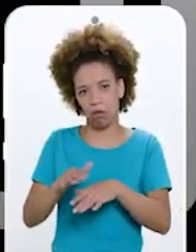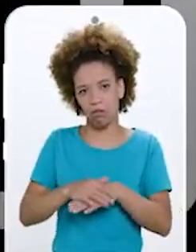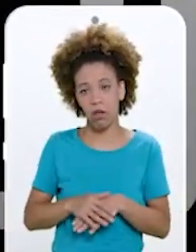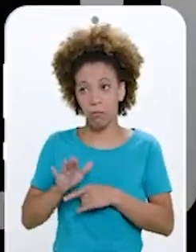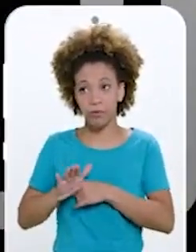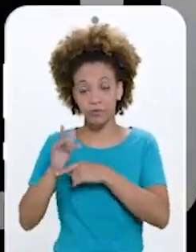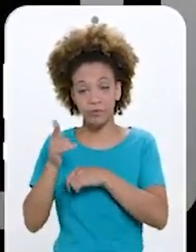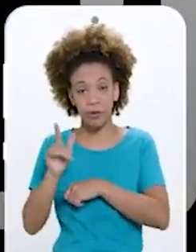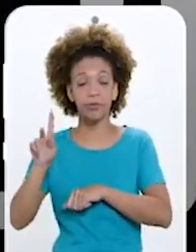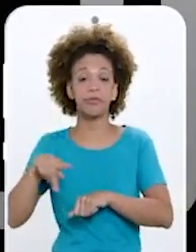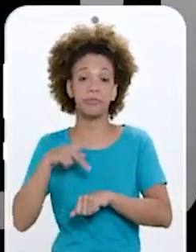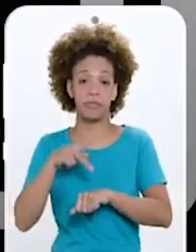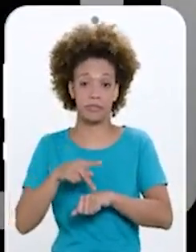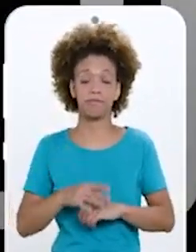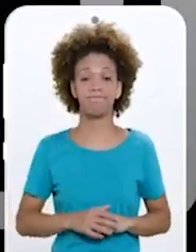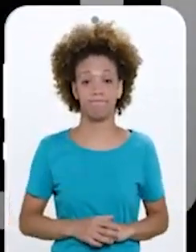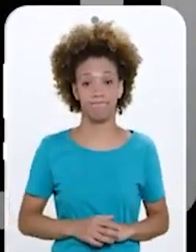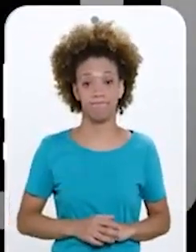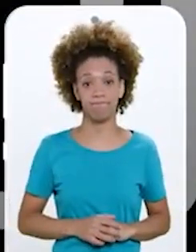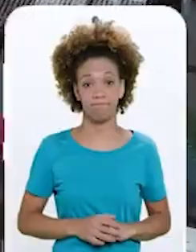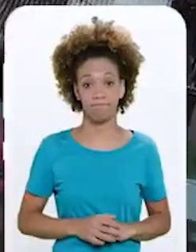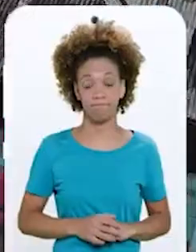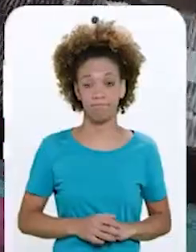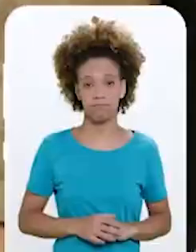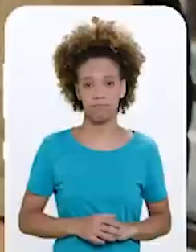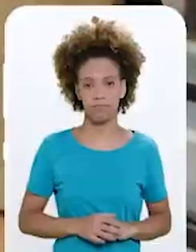Em benefício de tecnologias importadas